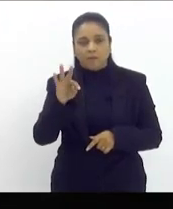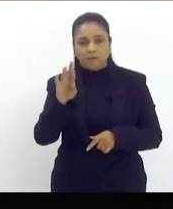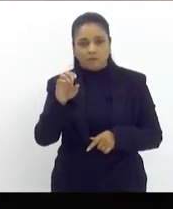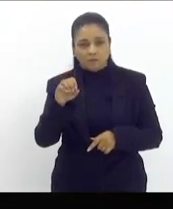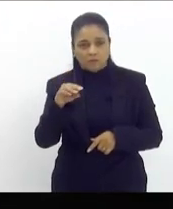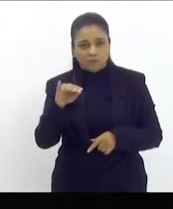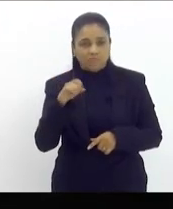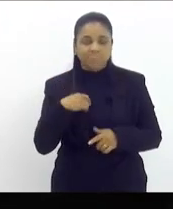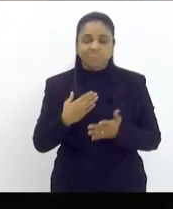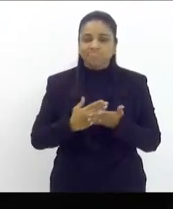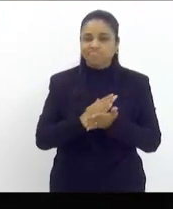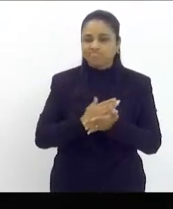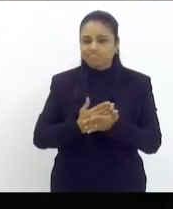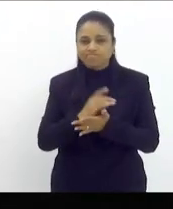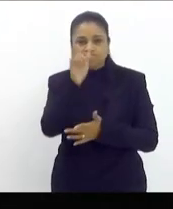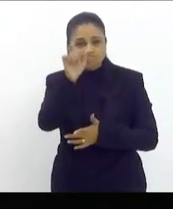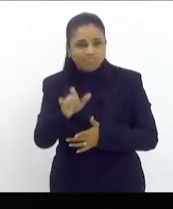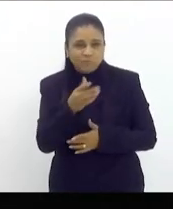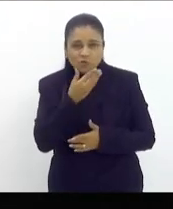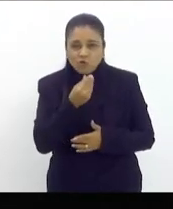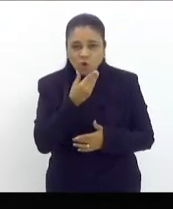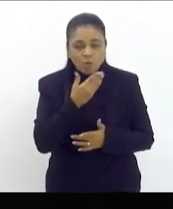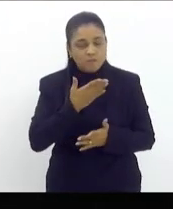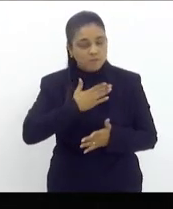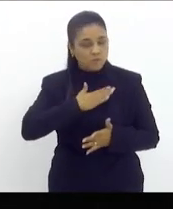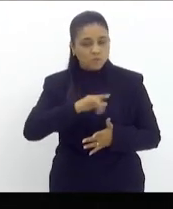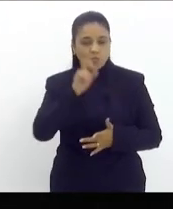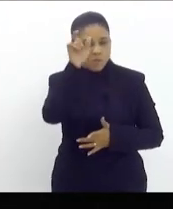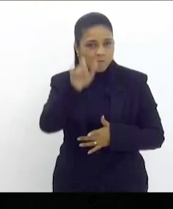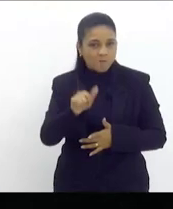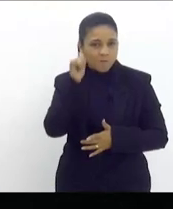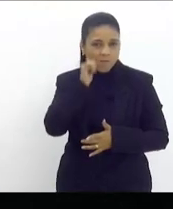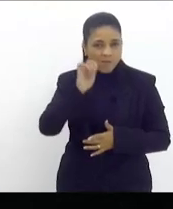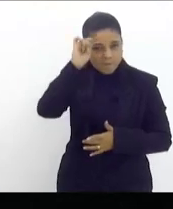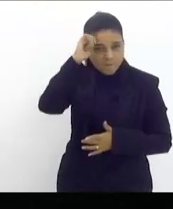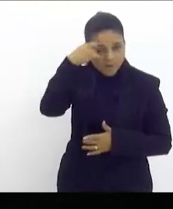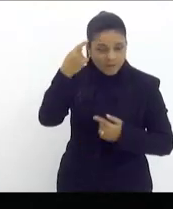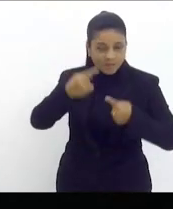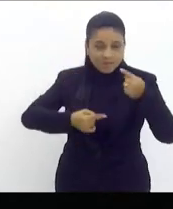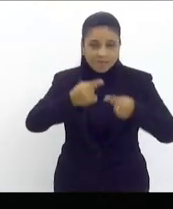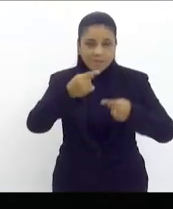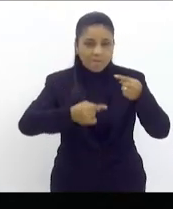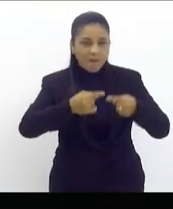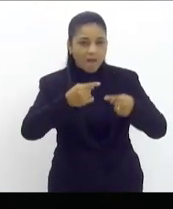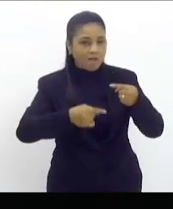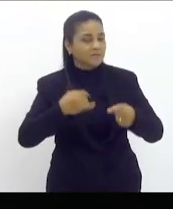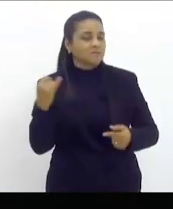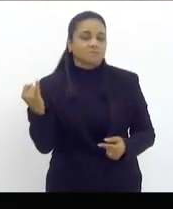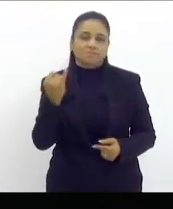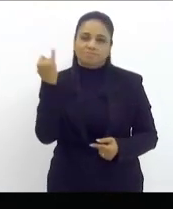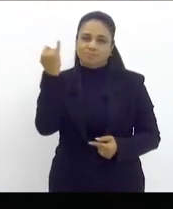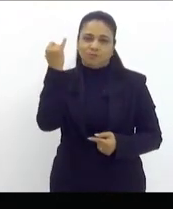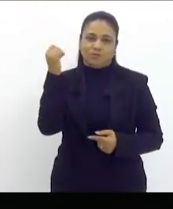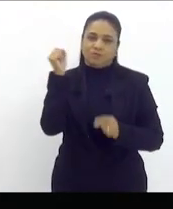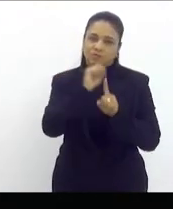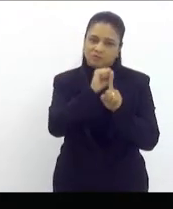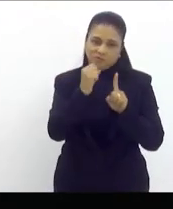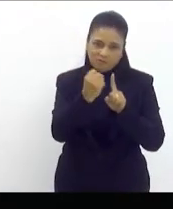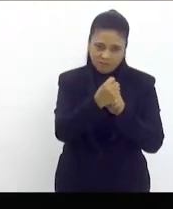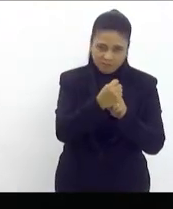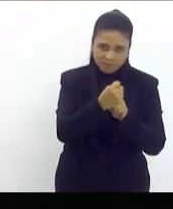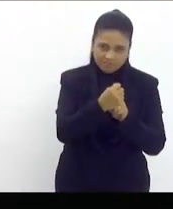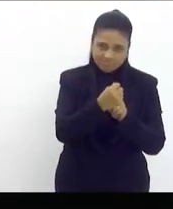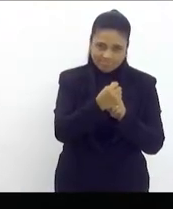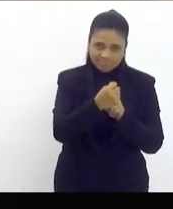aqueles homens que não aturam ver mulheres mulheres pretas fazendo debates necessários nessa sociedade então